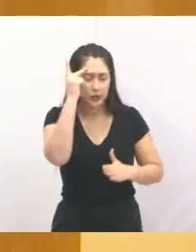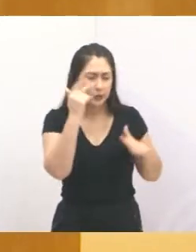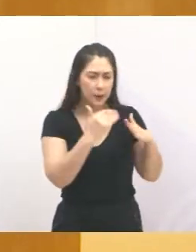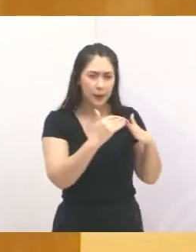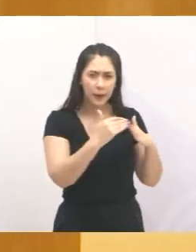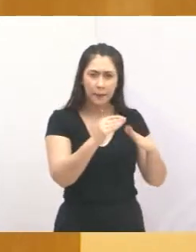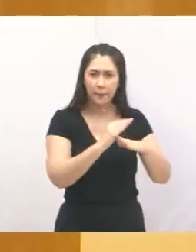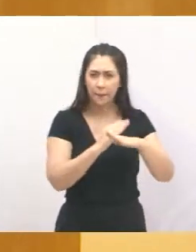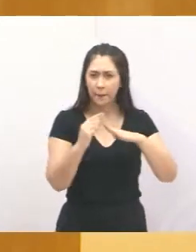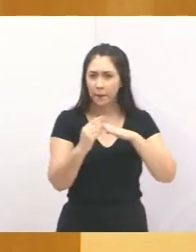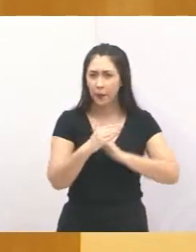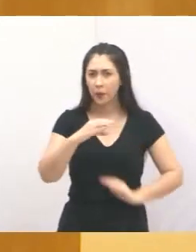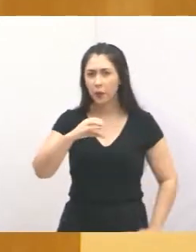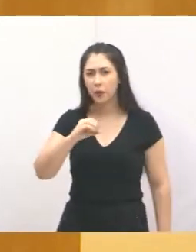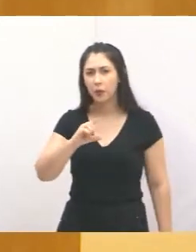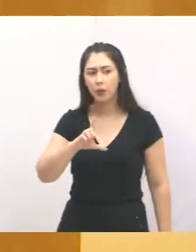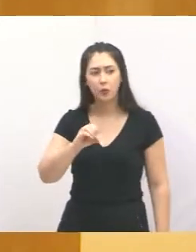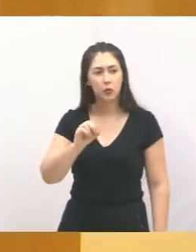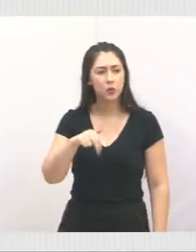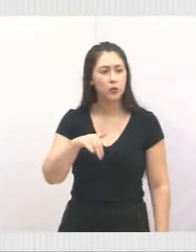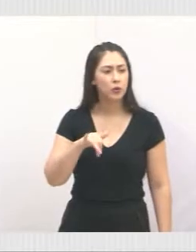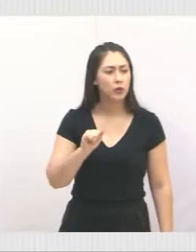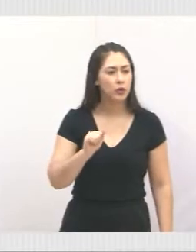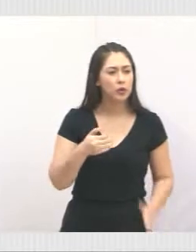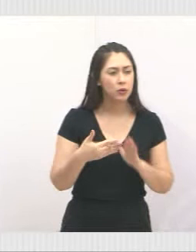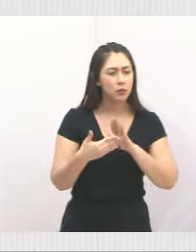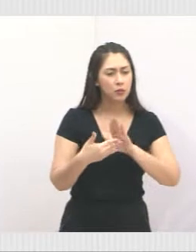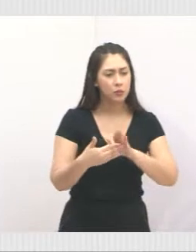bairro do Jardim Colônia. Pode, por favor.